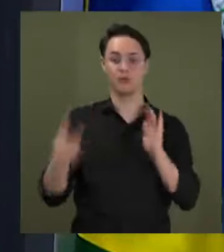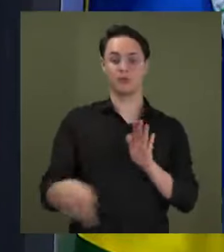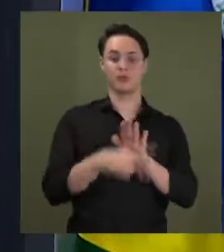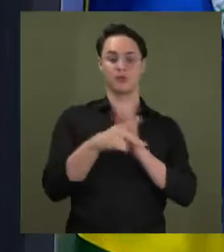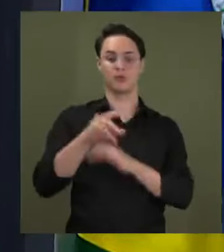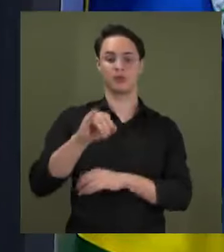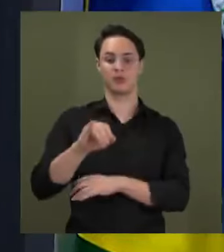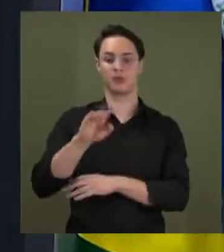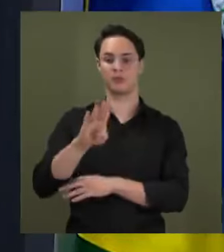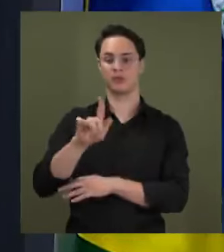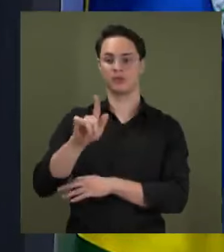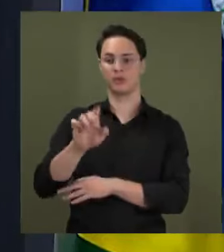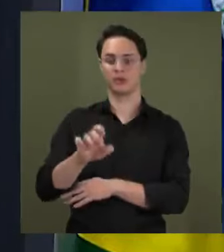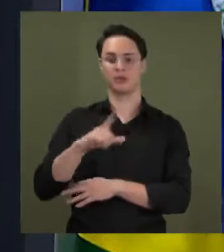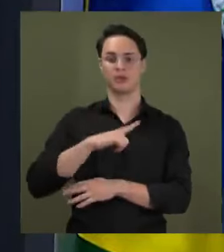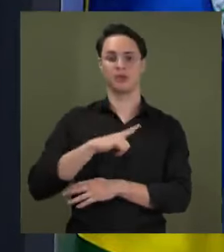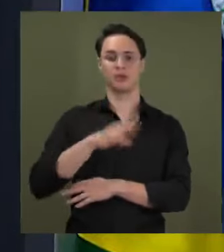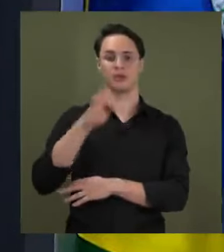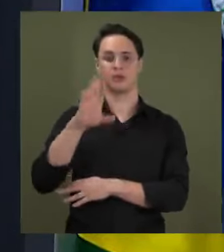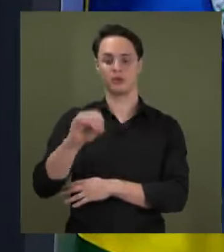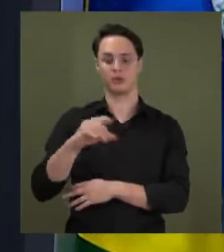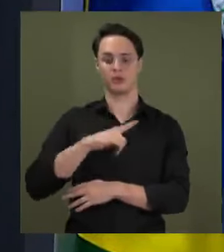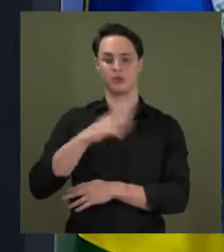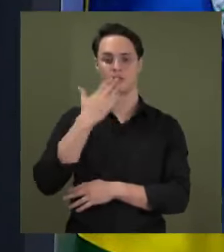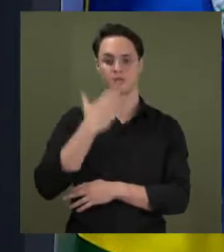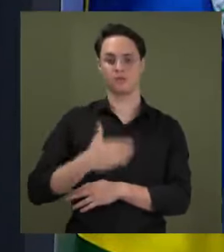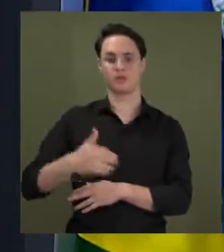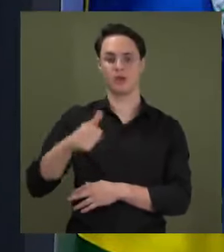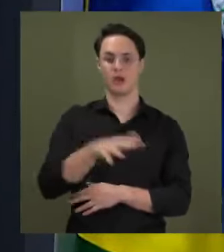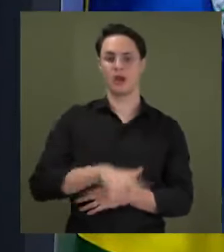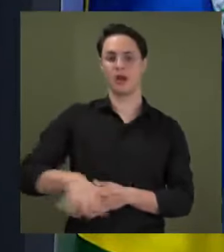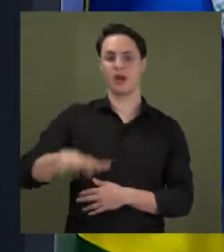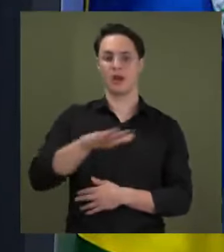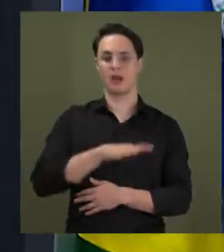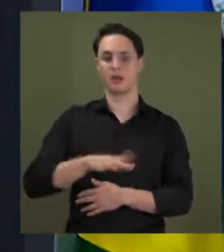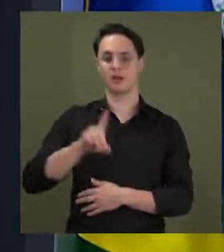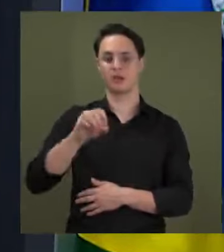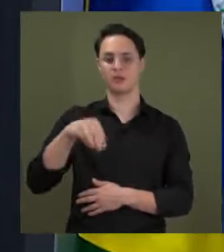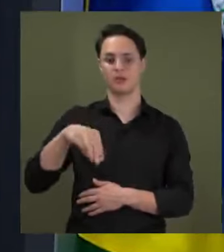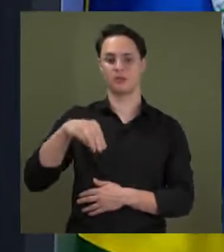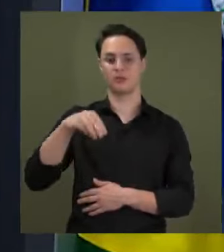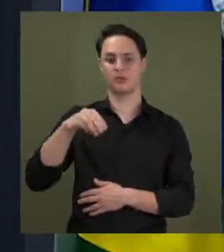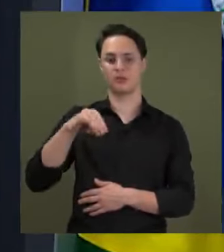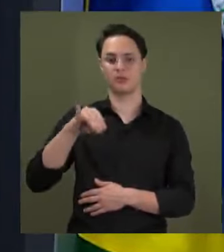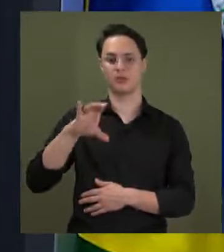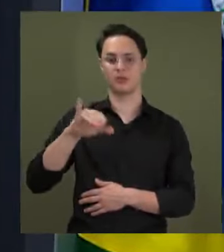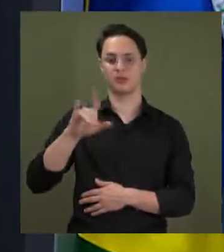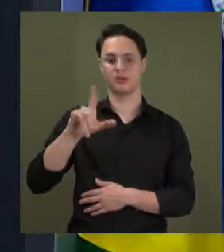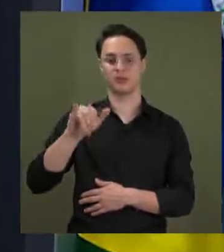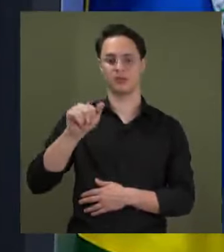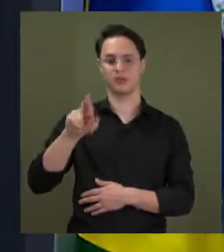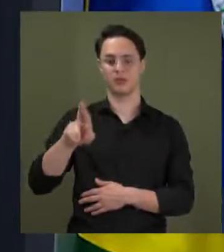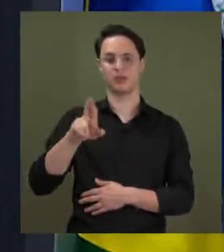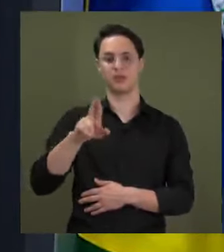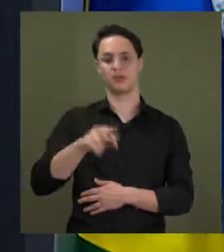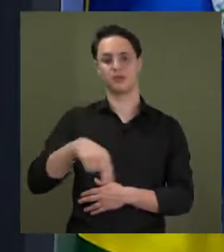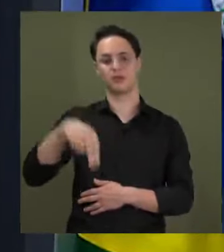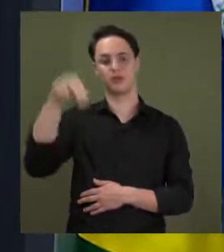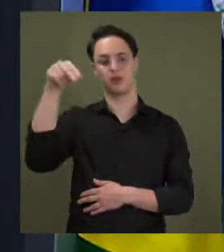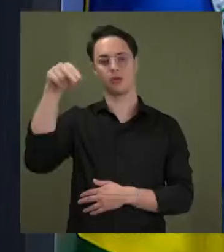Tocantins ostenta o melhor rendimento domiciliar per capita entre os estados da região norte e nordeste.